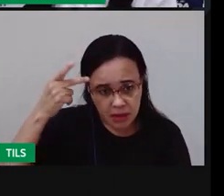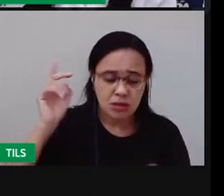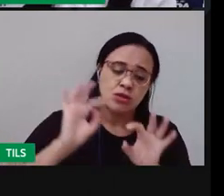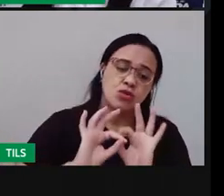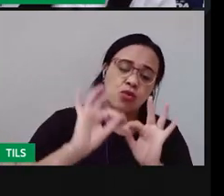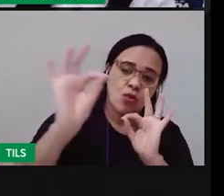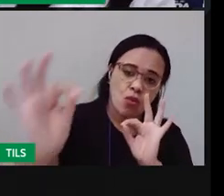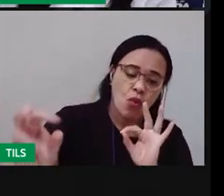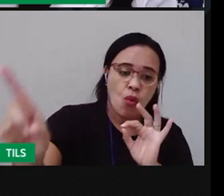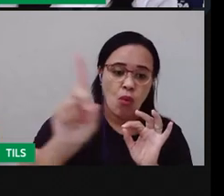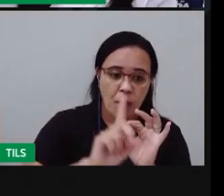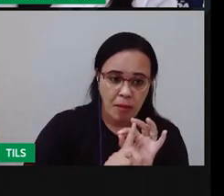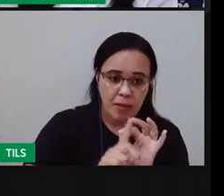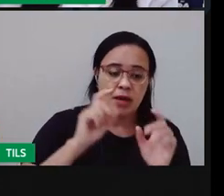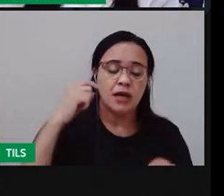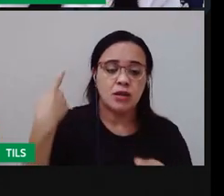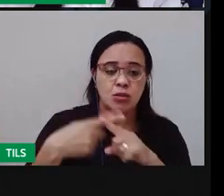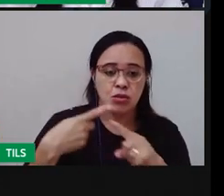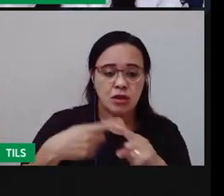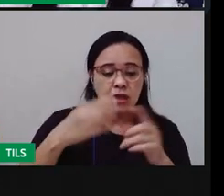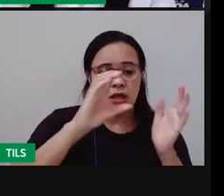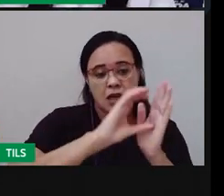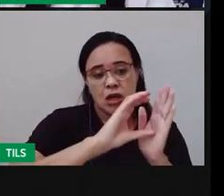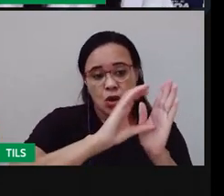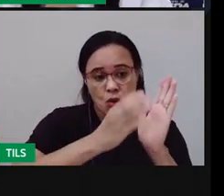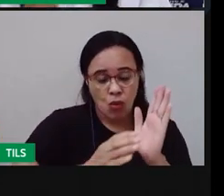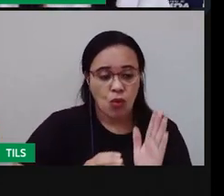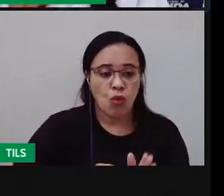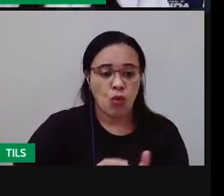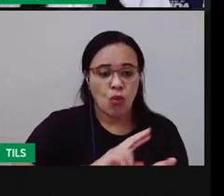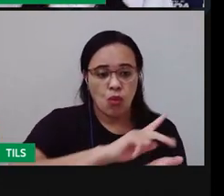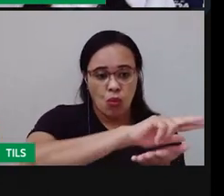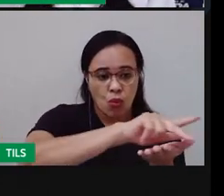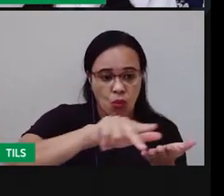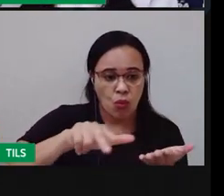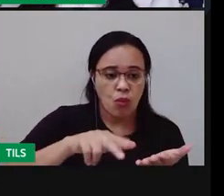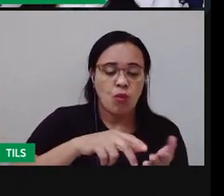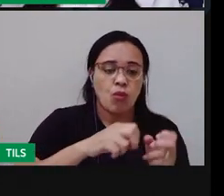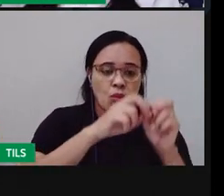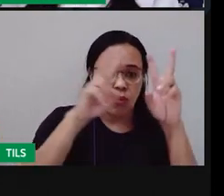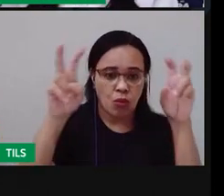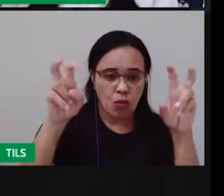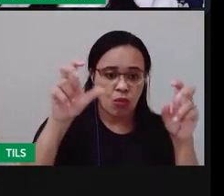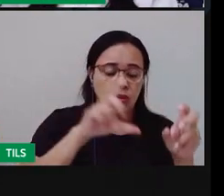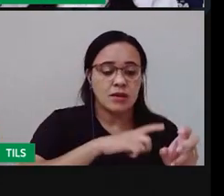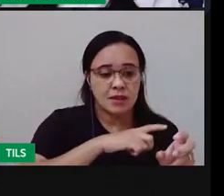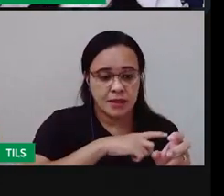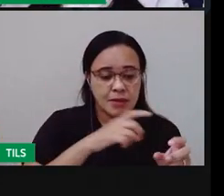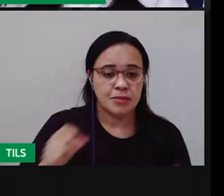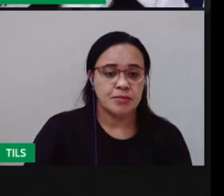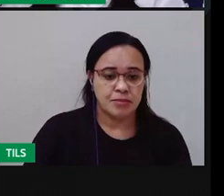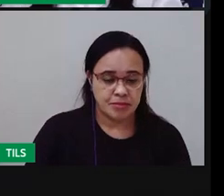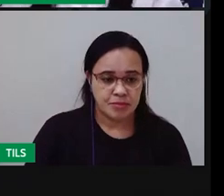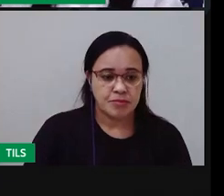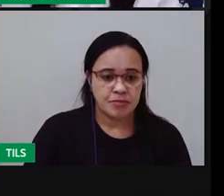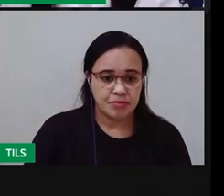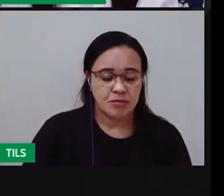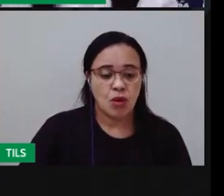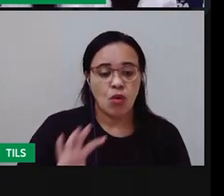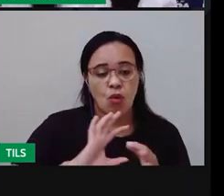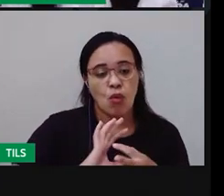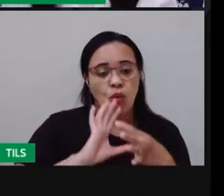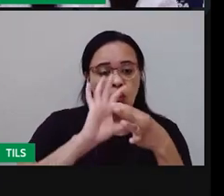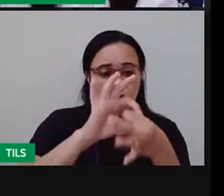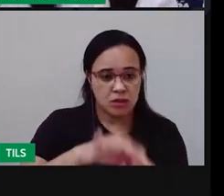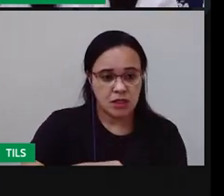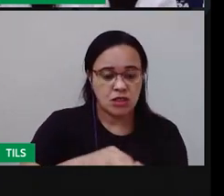contextos. Nas nossas aulas de Ciências Humanas, nas últimas aulas, a gente vem falando sobre